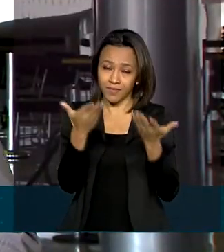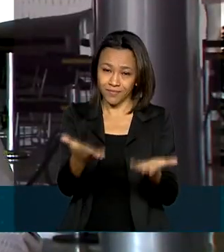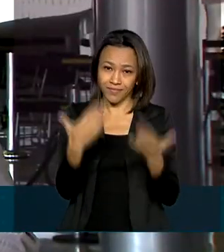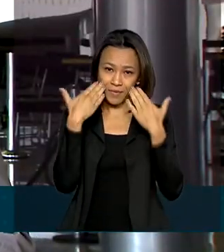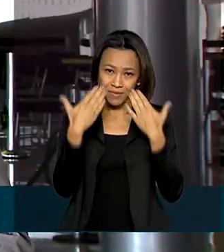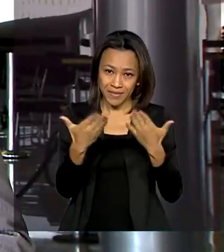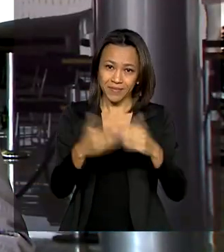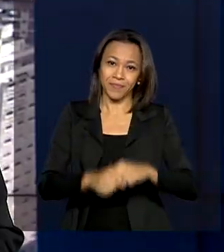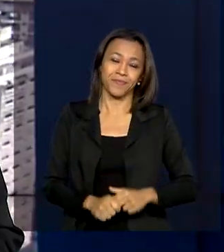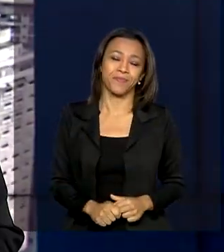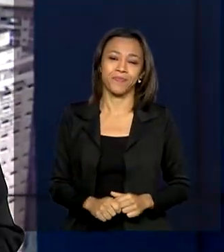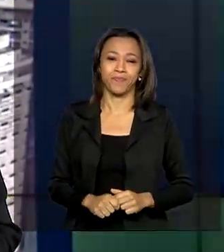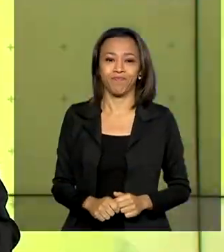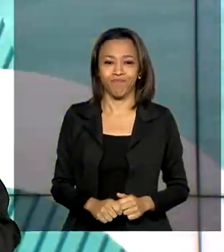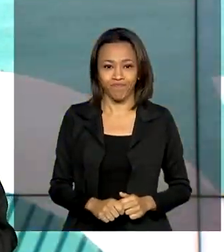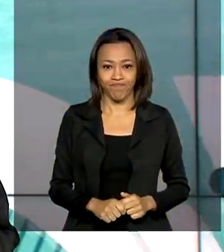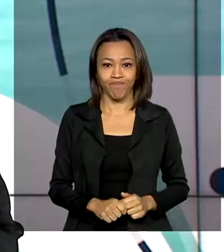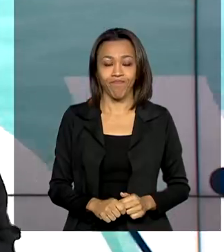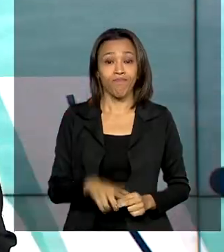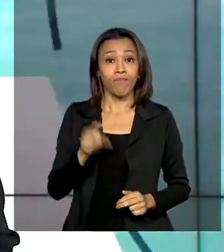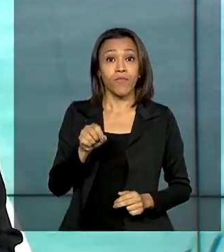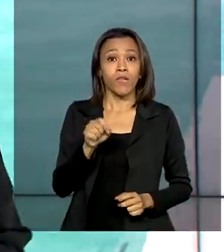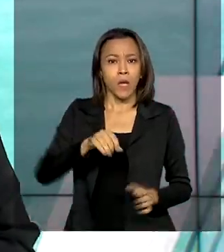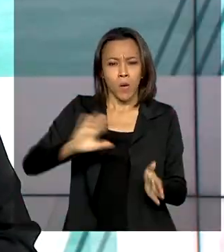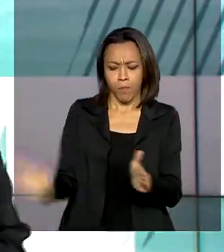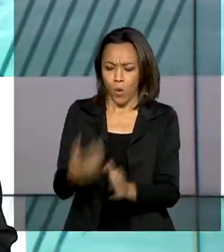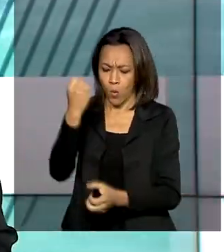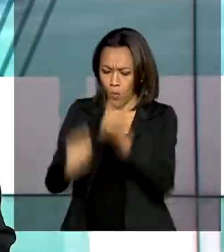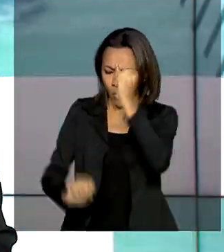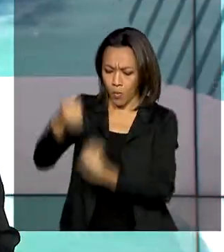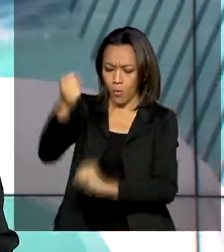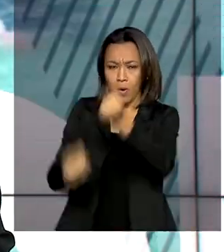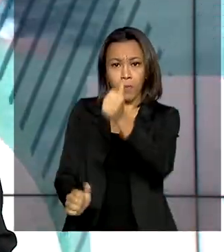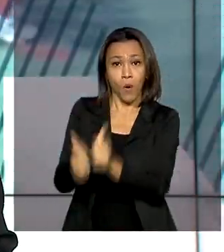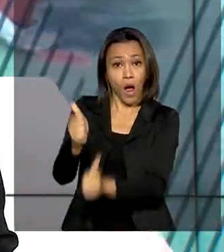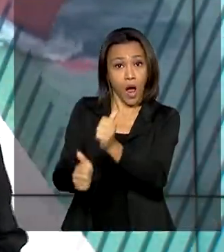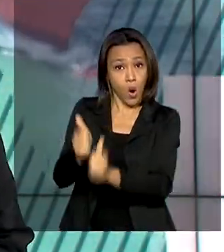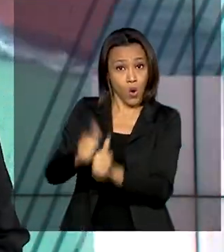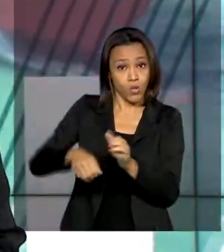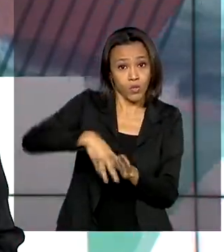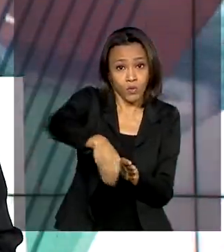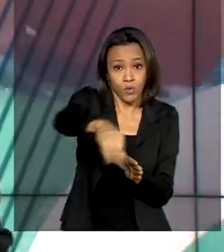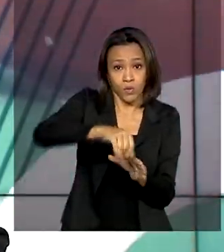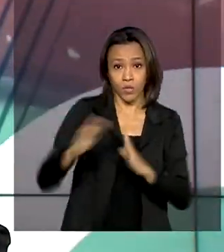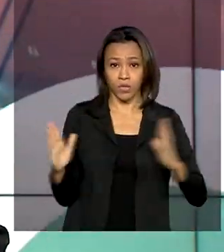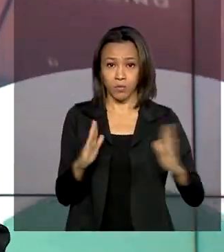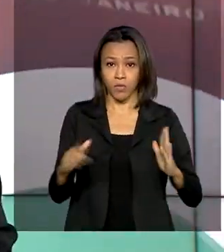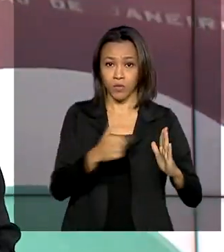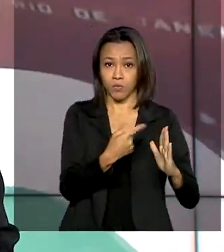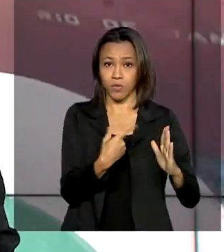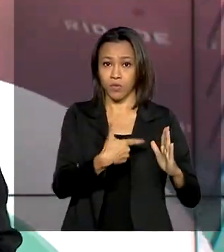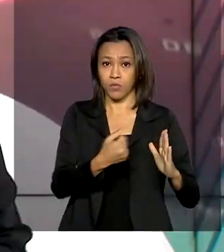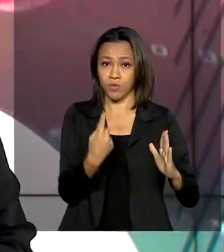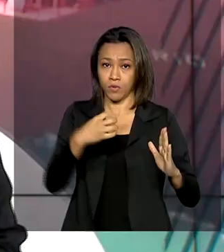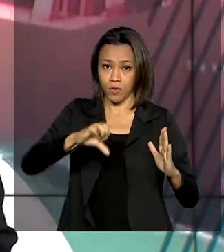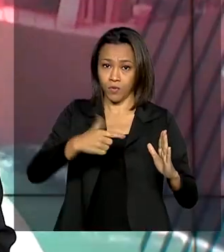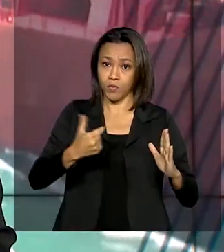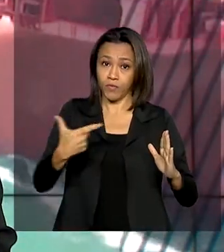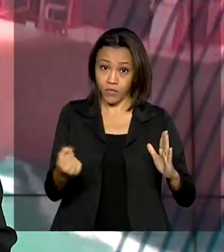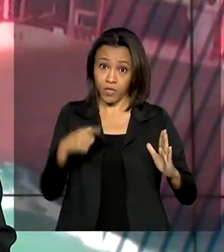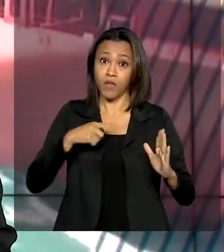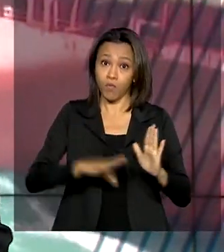para o governo agora. E a produção de arroz na safra 2019 e 2020 teve aumento de 6